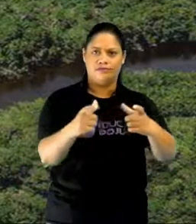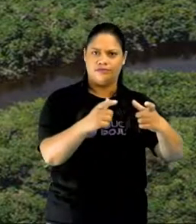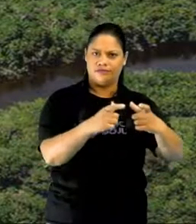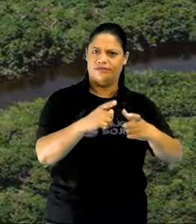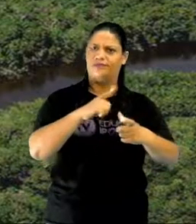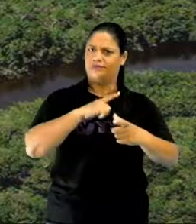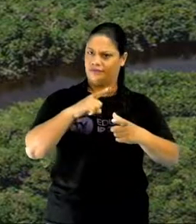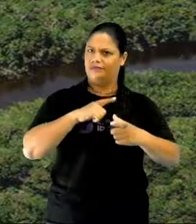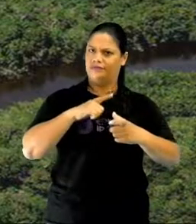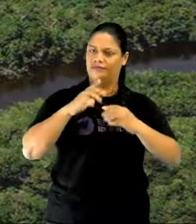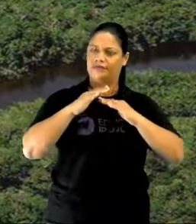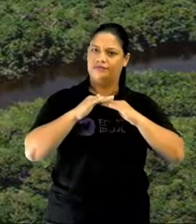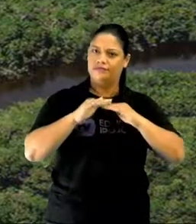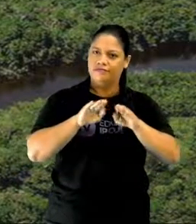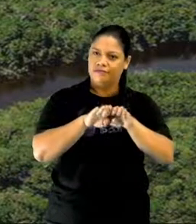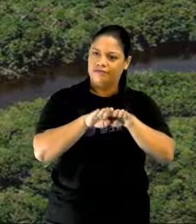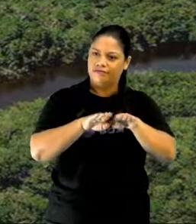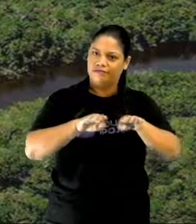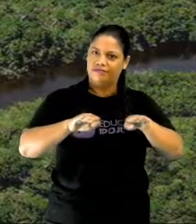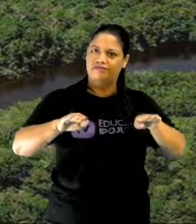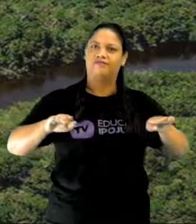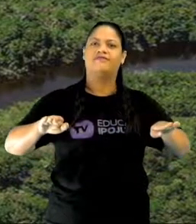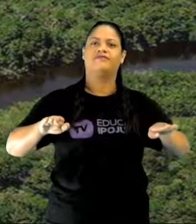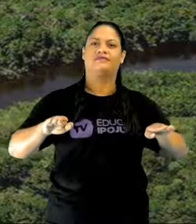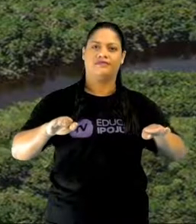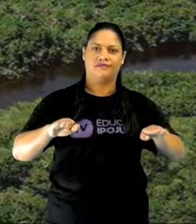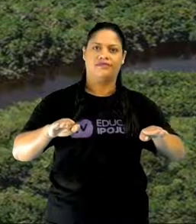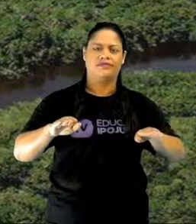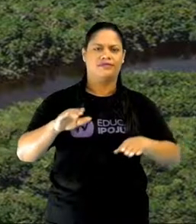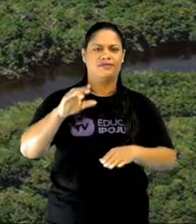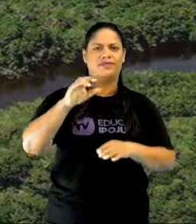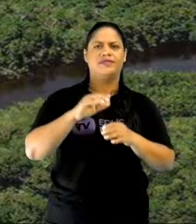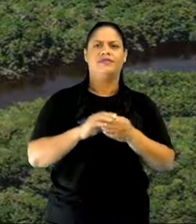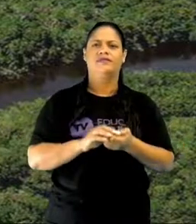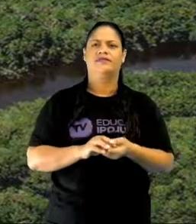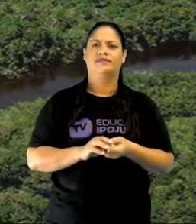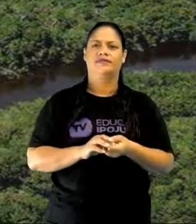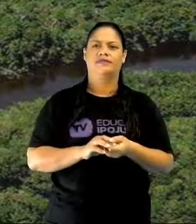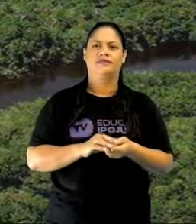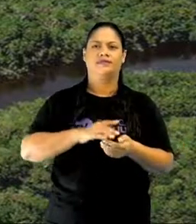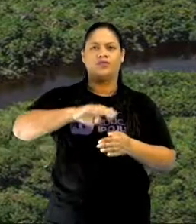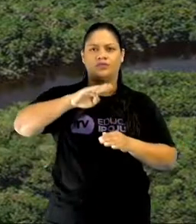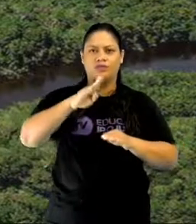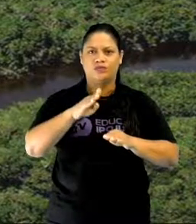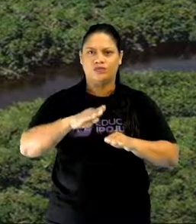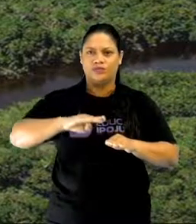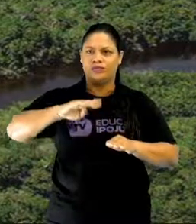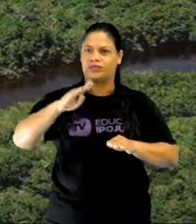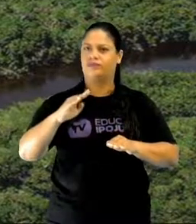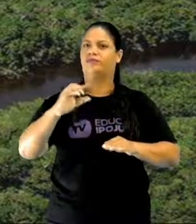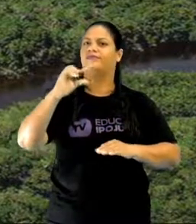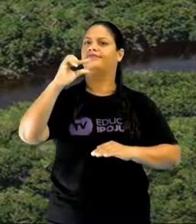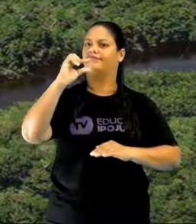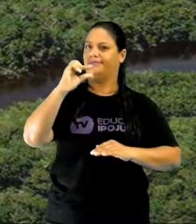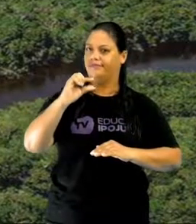geralmente apresentam superfícies pouco elevadas, sem grandes desníveis no terreno. E elas